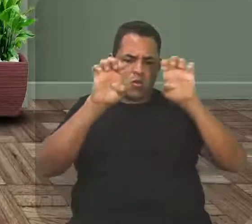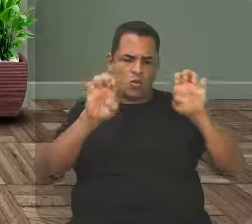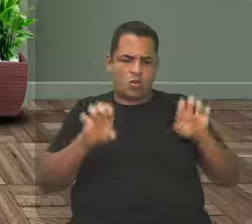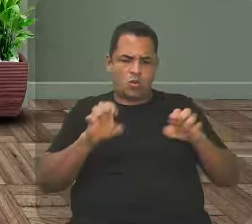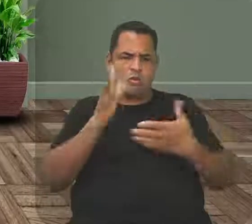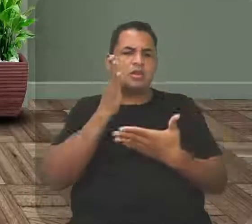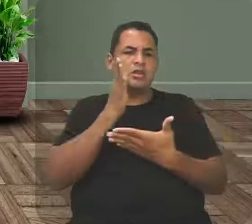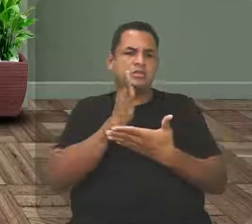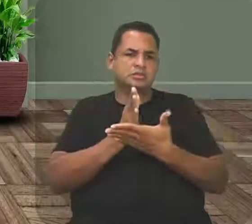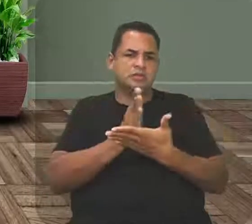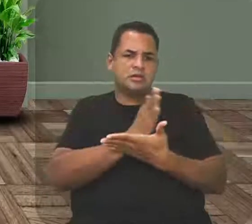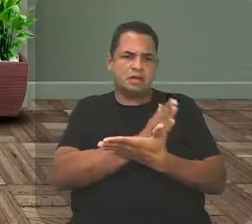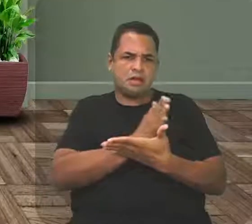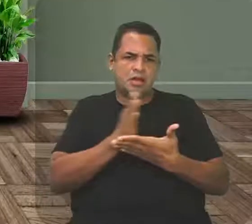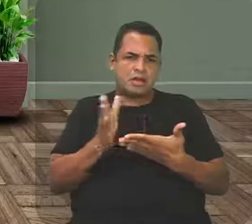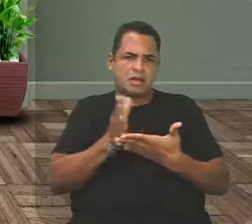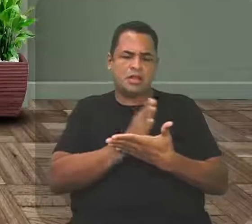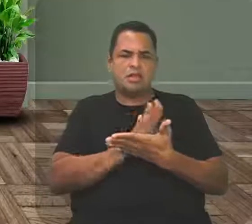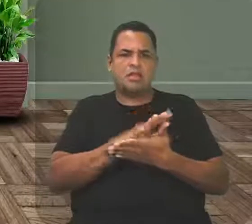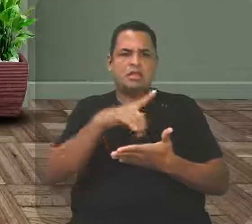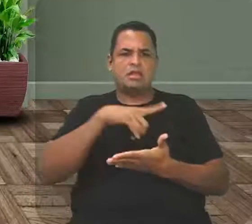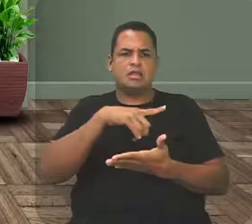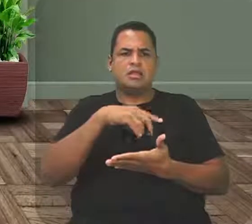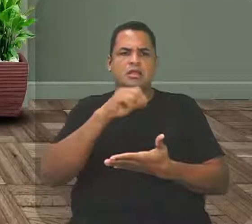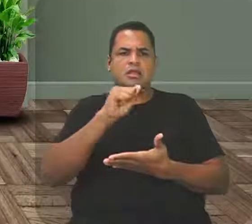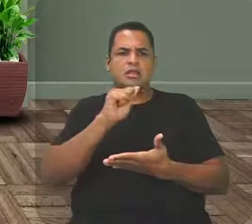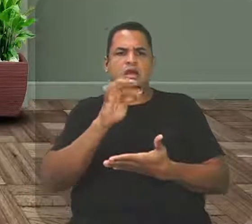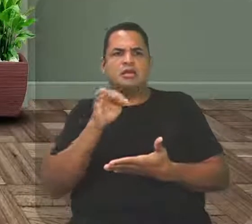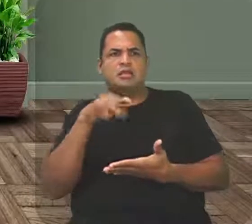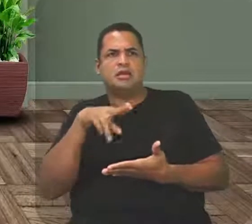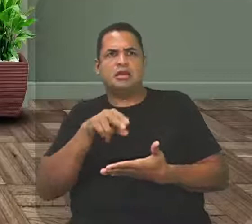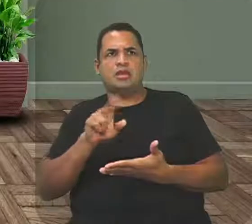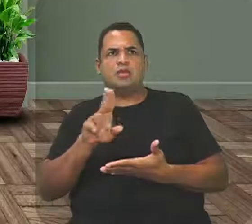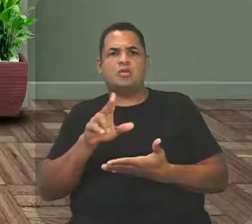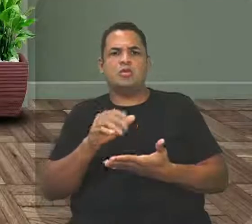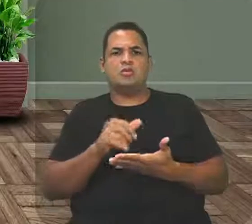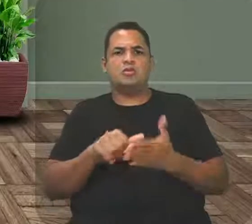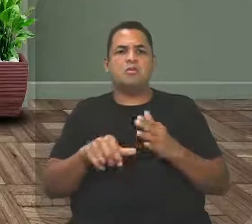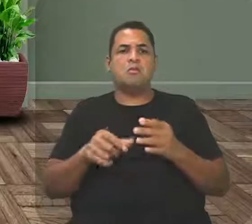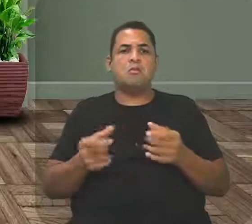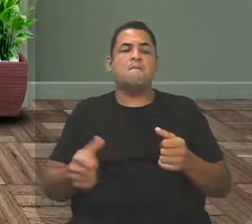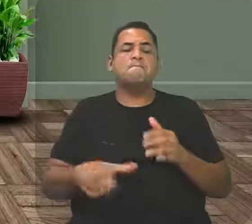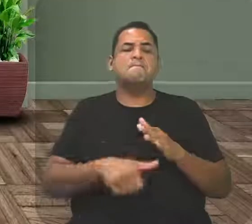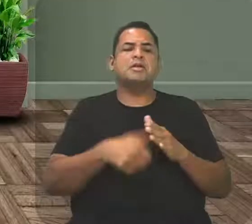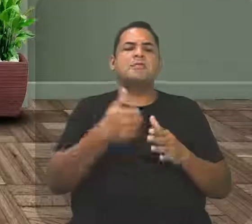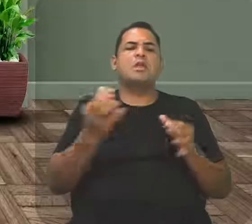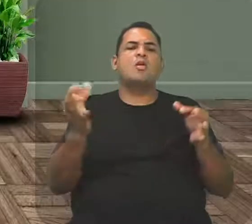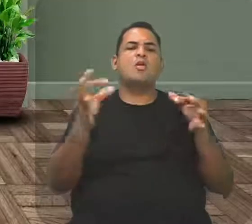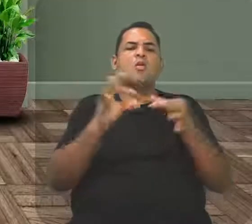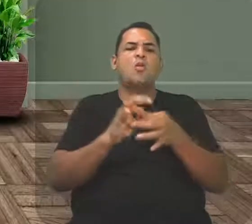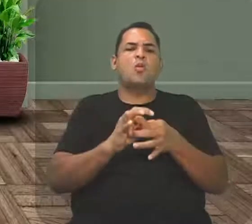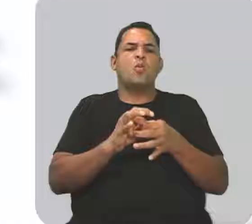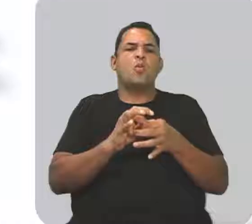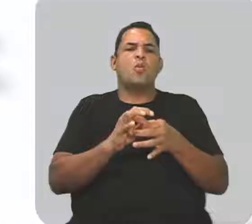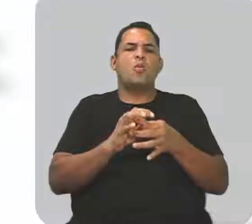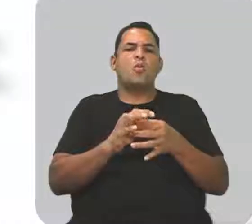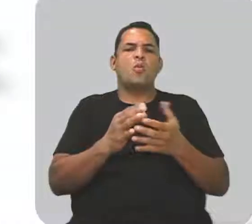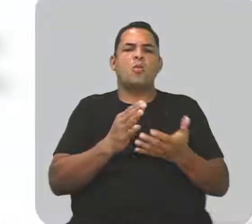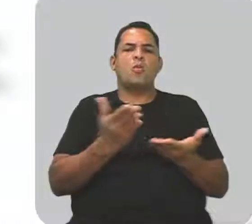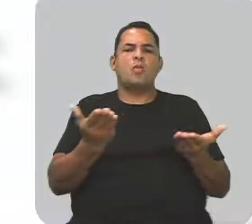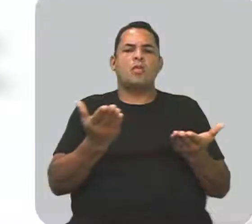dividida, né? Percebam que ela tem ali o ateu no primeiro contexto. Vamos voltar para o nosso aluno acompanhar, Márcia, a explicação.